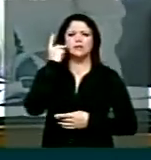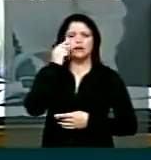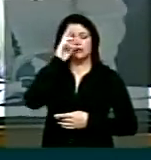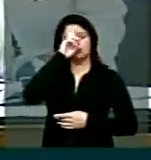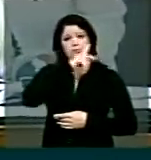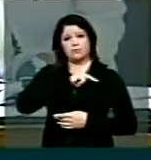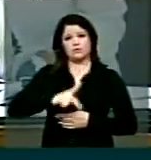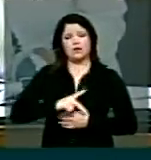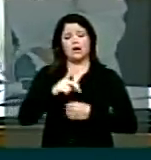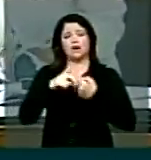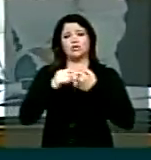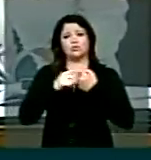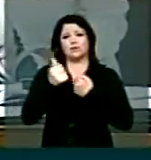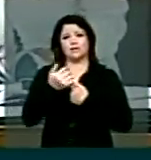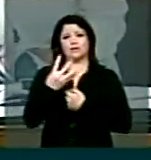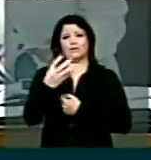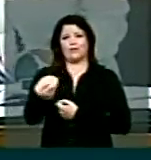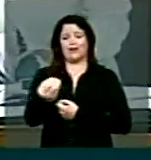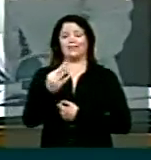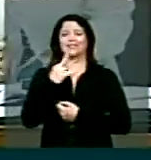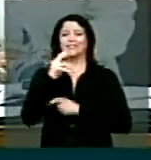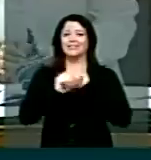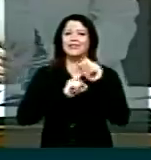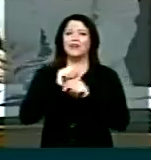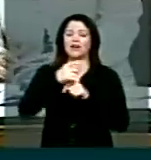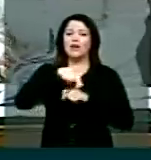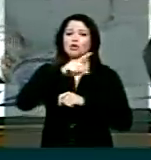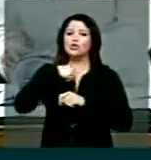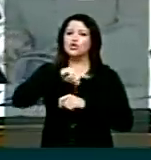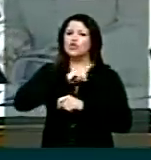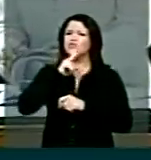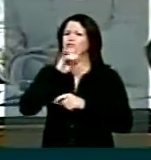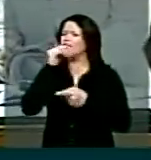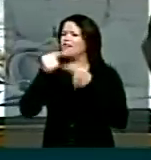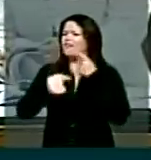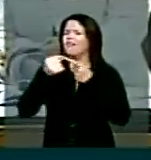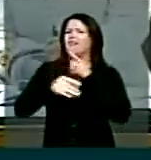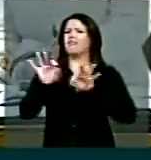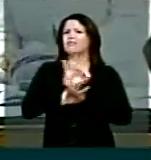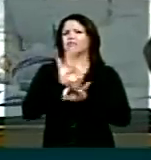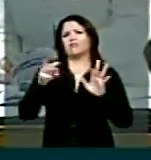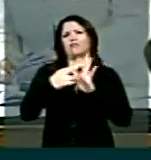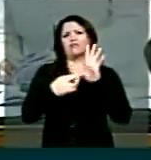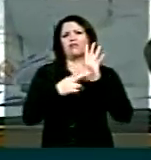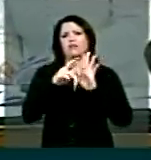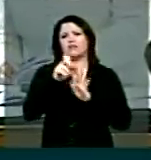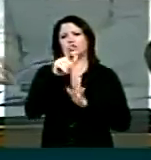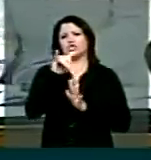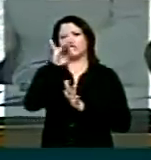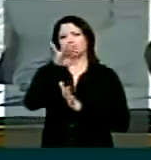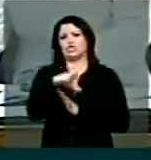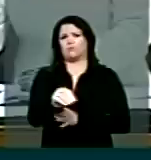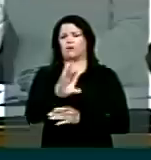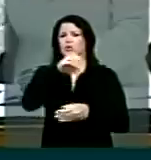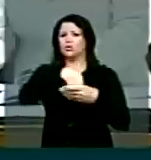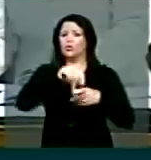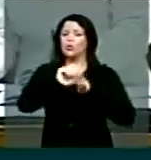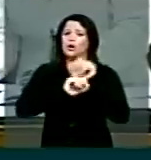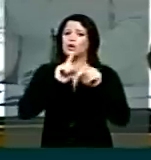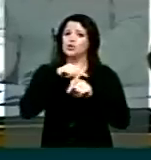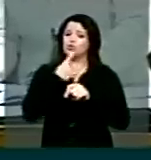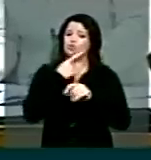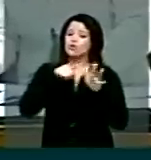artigo 104 a qual a UBS se refere aqui, nós não estamos aqui querendo contraditar ao regimento interno de jeito nenhum. Mas o que nós estamos